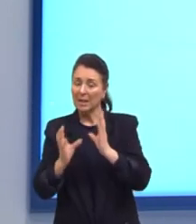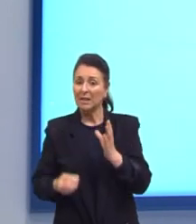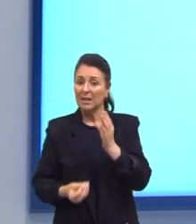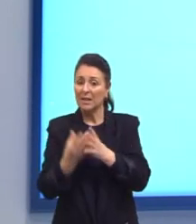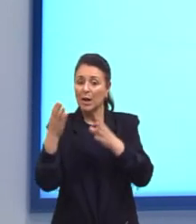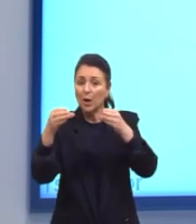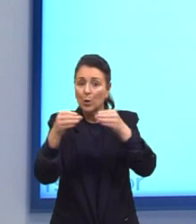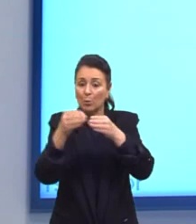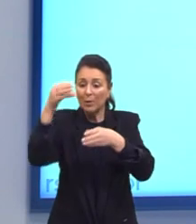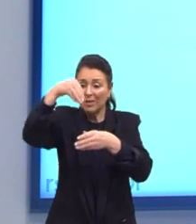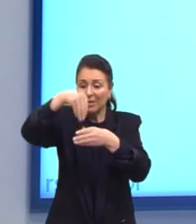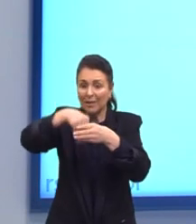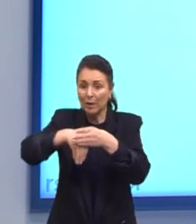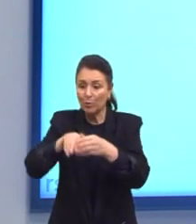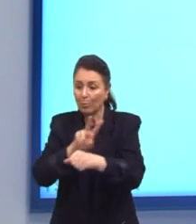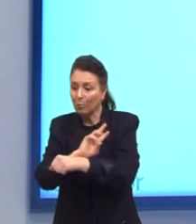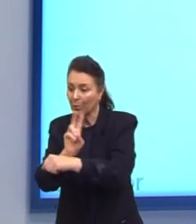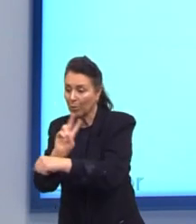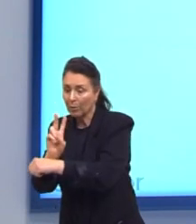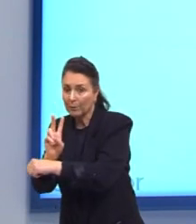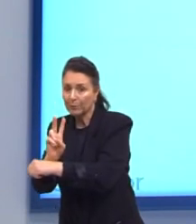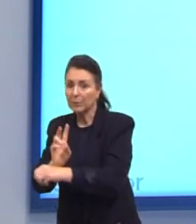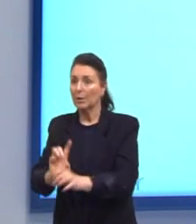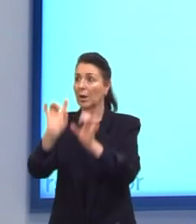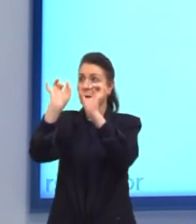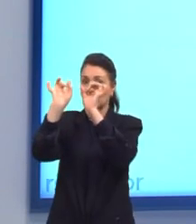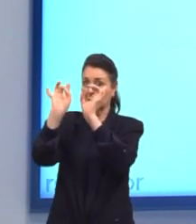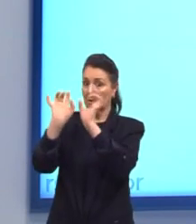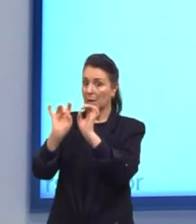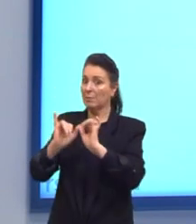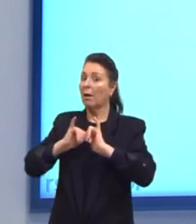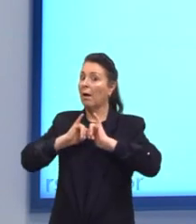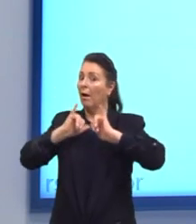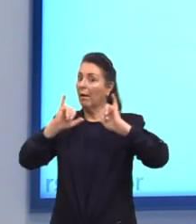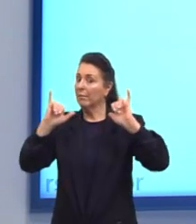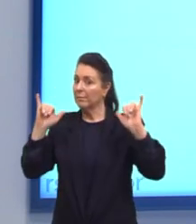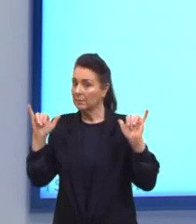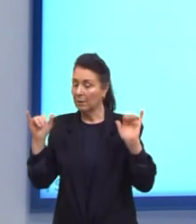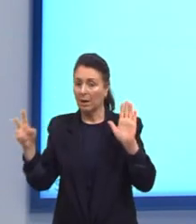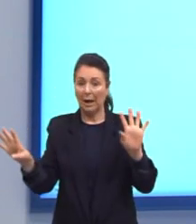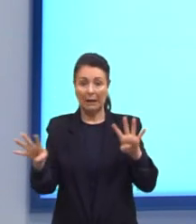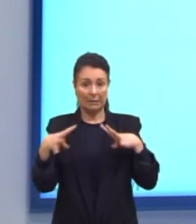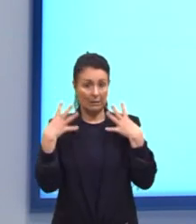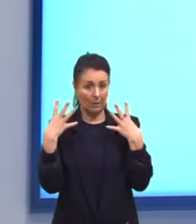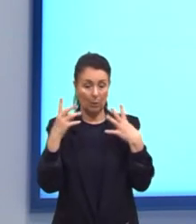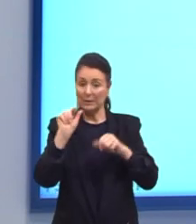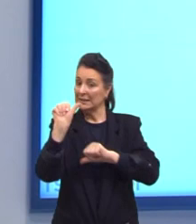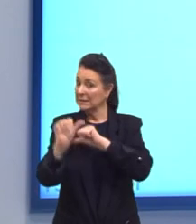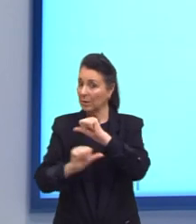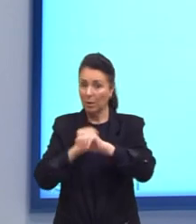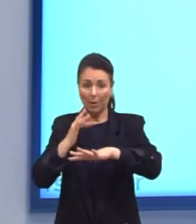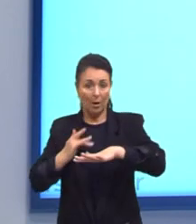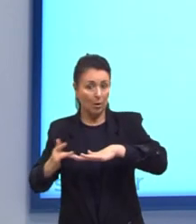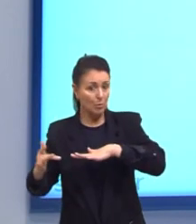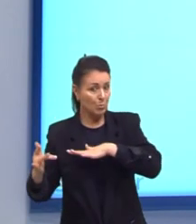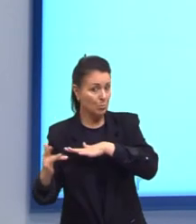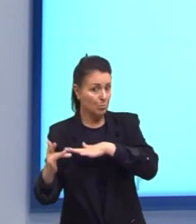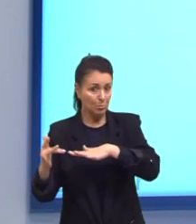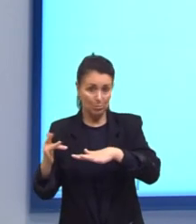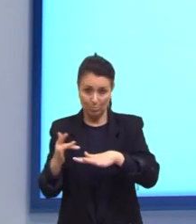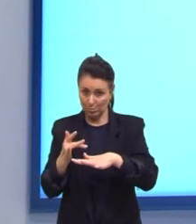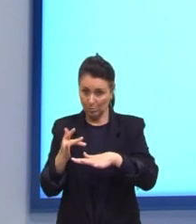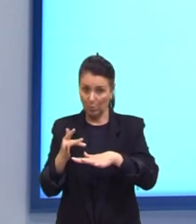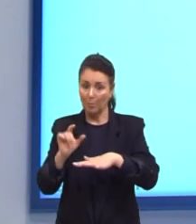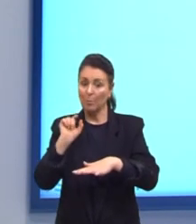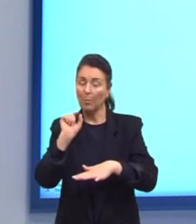monitoramento Os especialistas Alertam Não transformem As redes sociais Em um serviço De atendimento